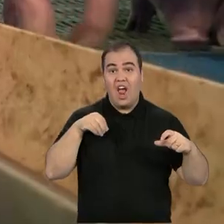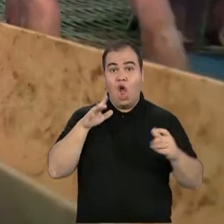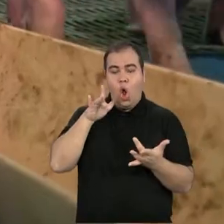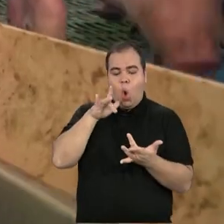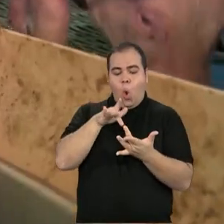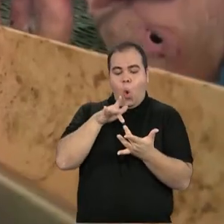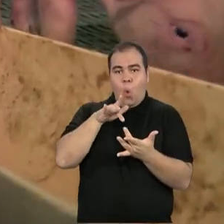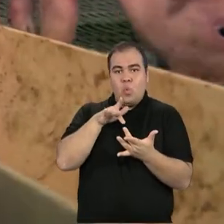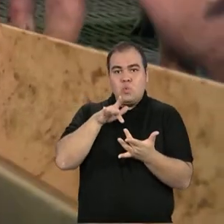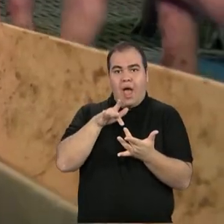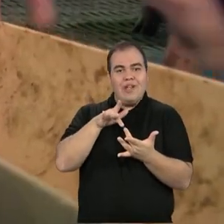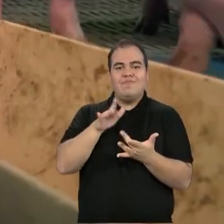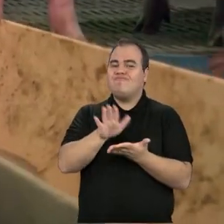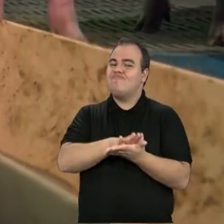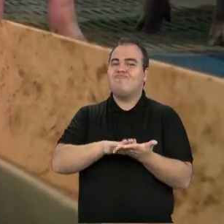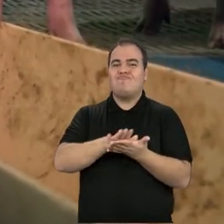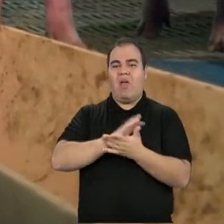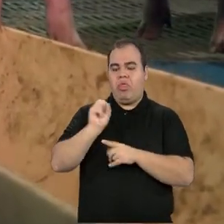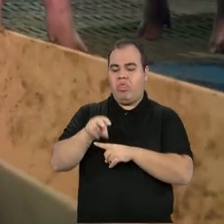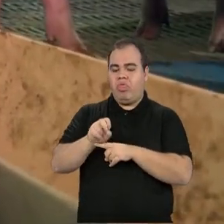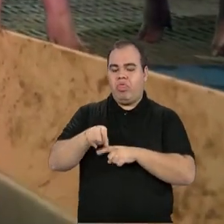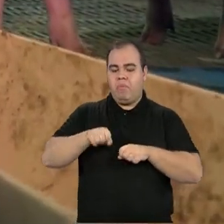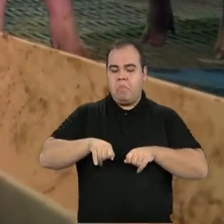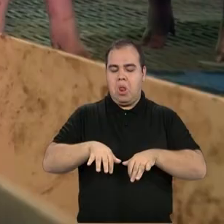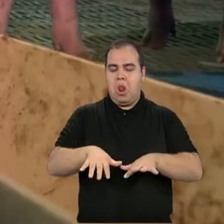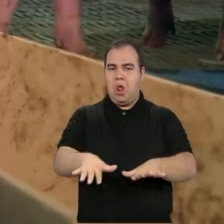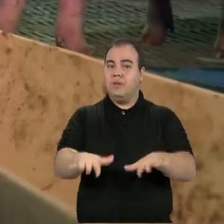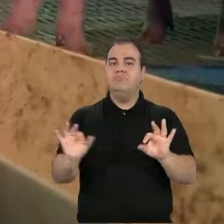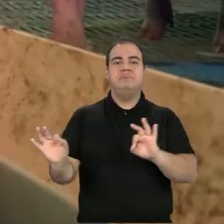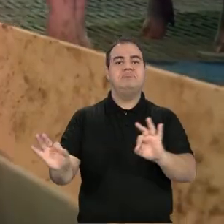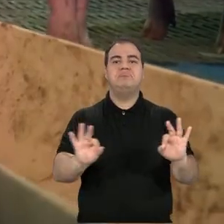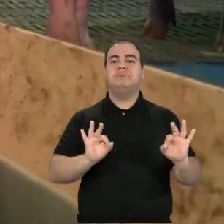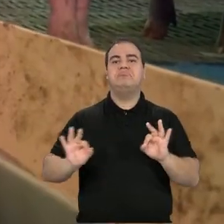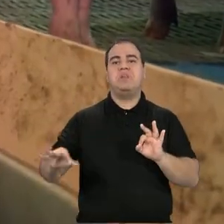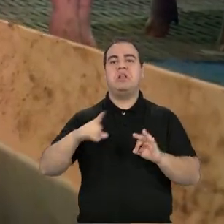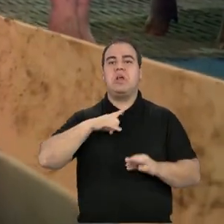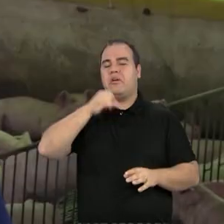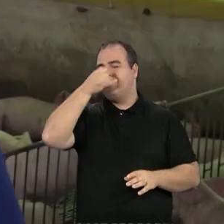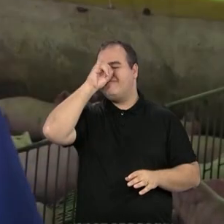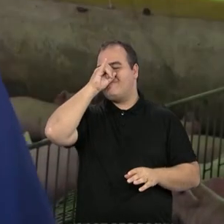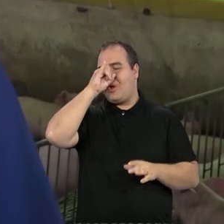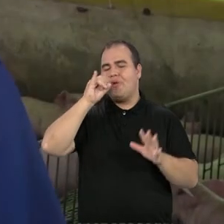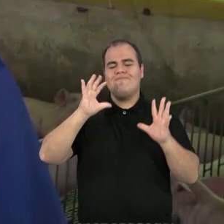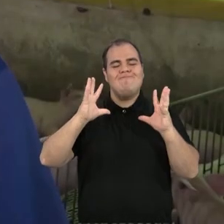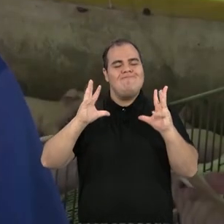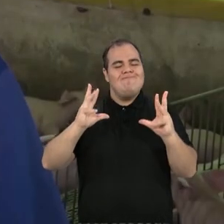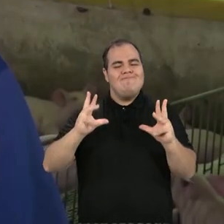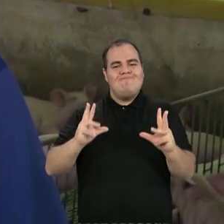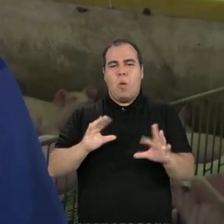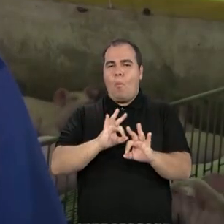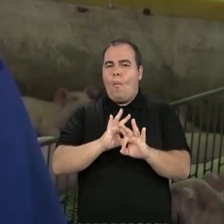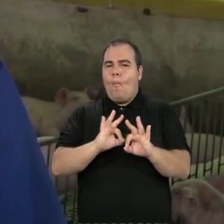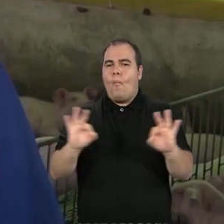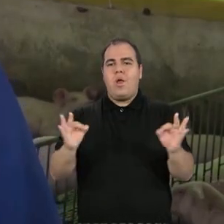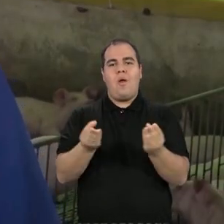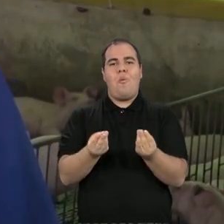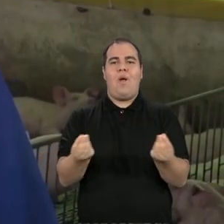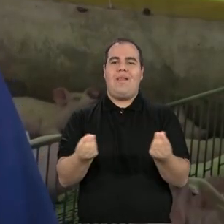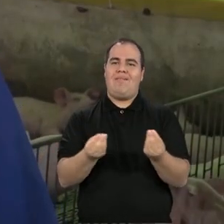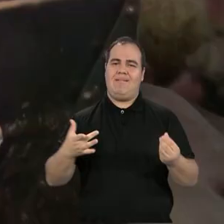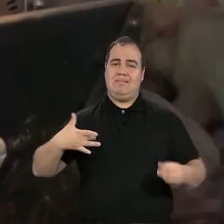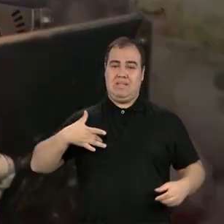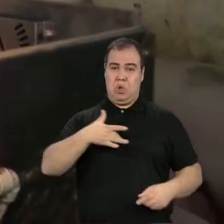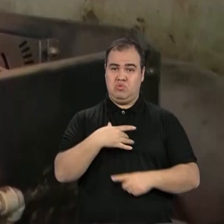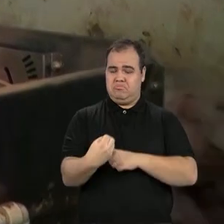e sem nenhum risco de contaminação. O que nos garante hoje um suíno de altíssima qualidade e sem risco nenhum para a